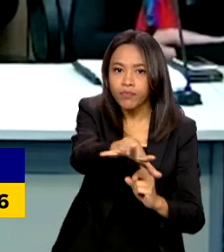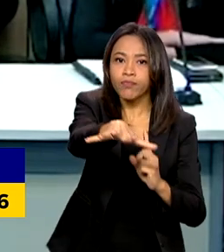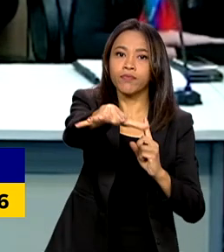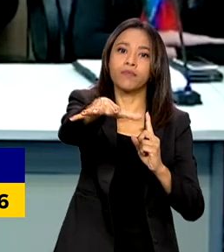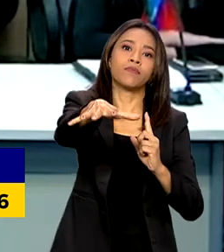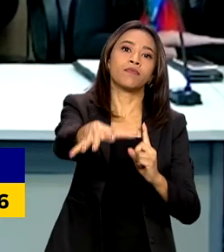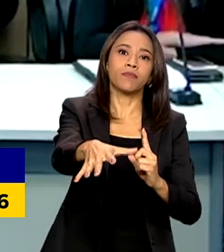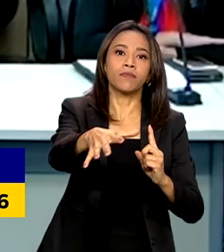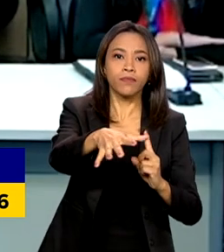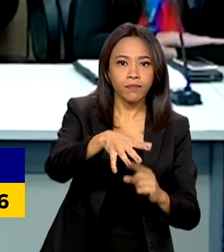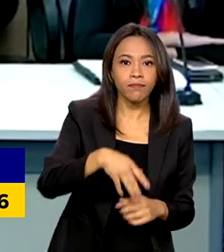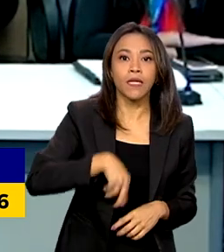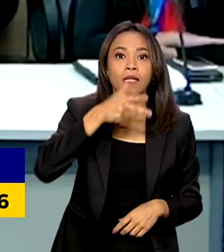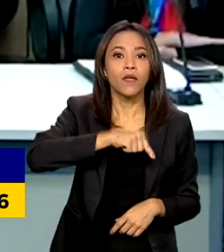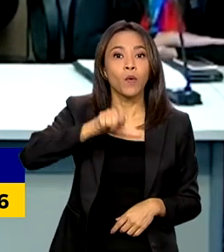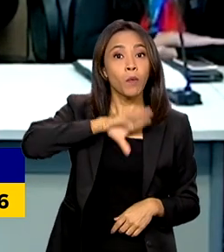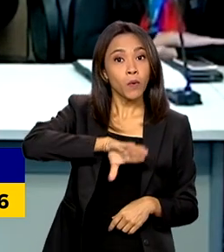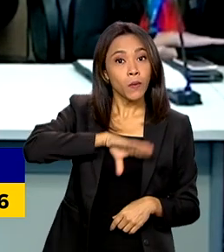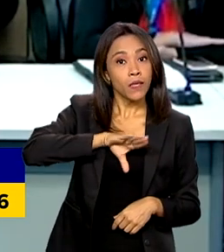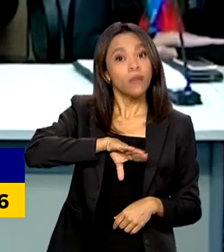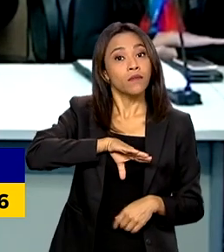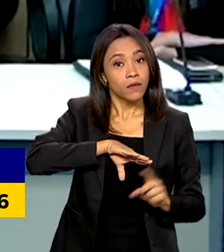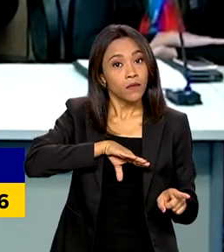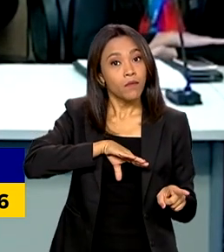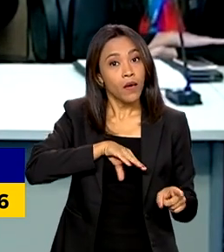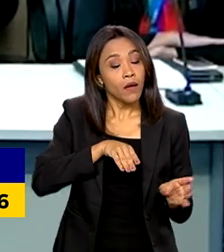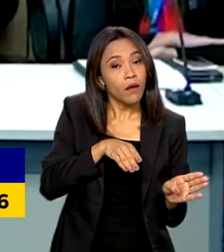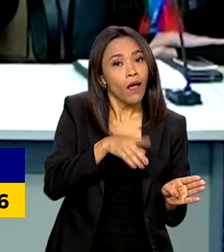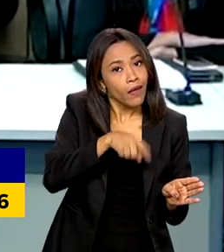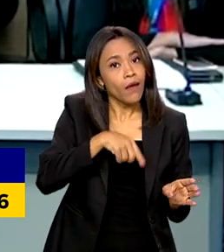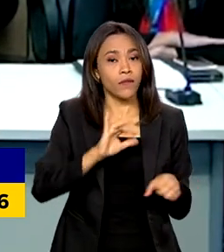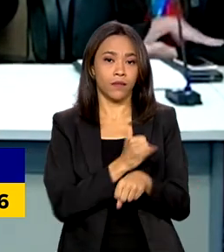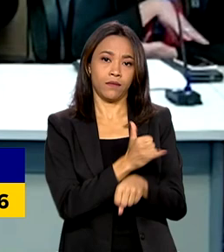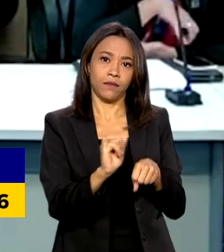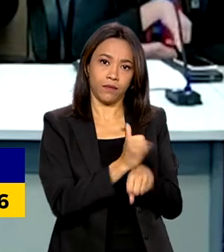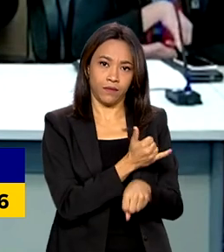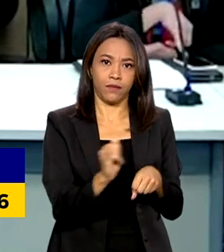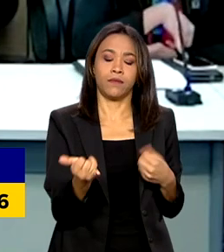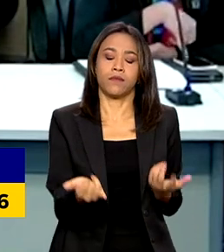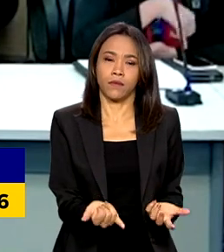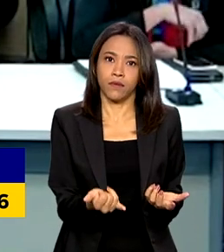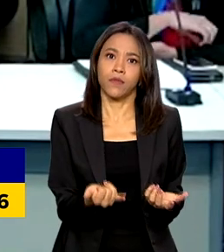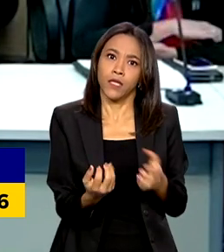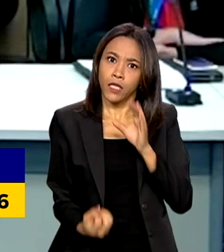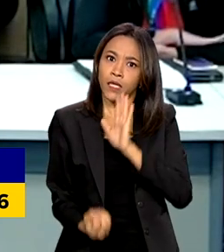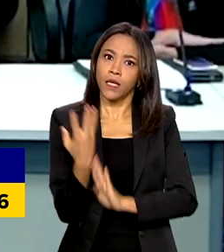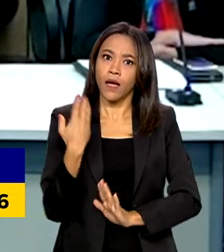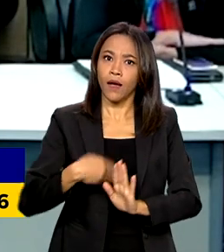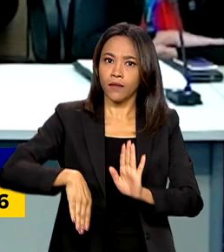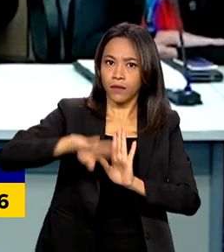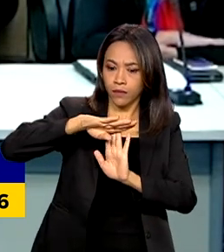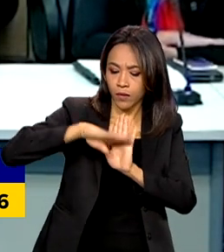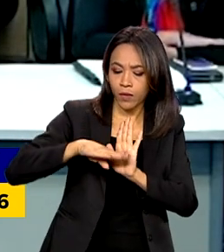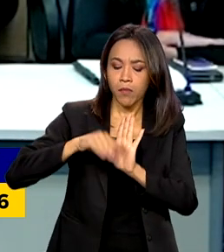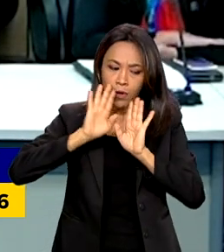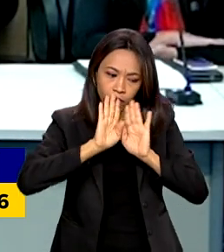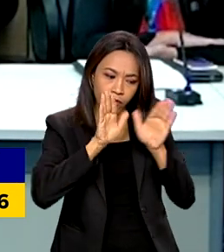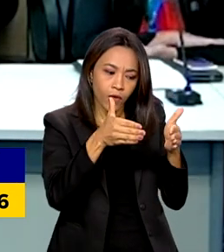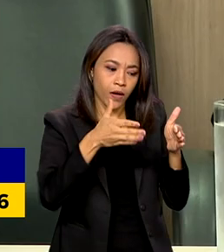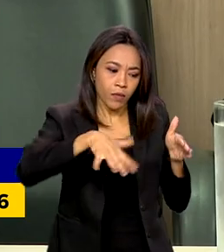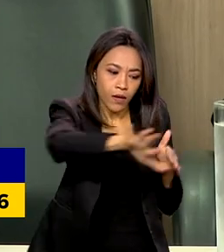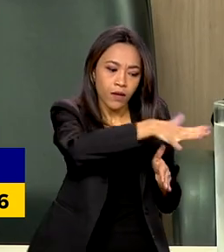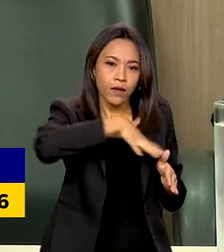em português como língua de acolhimento, que é um método especialmente criado e desenvolvido para essa população de